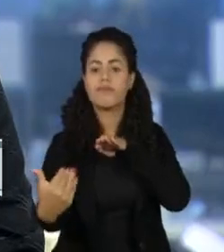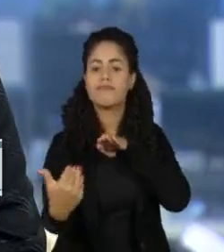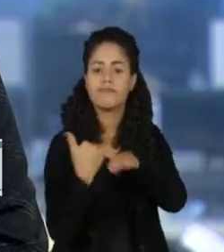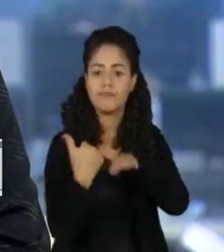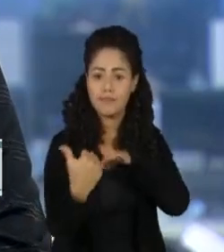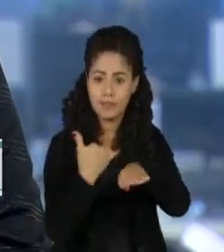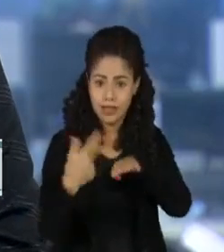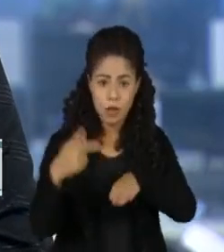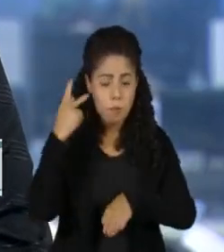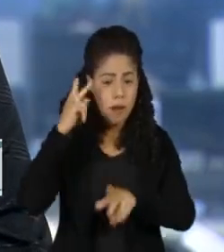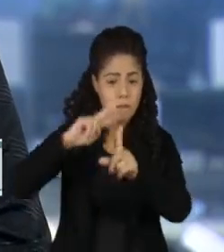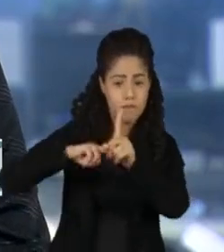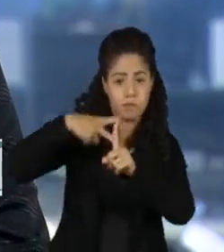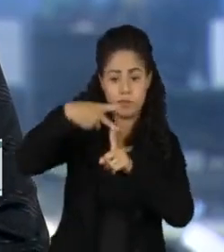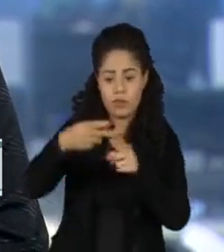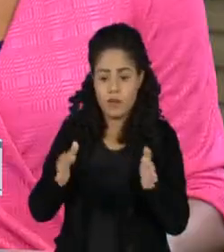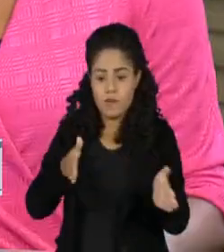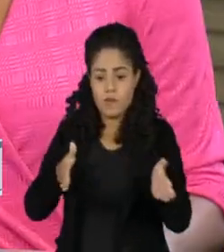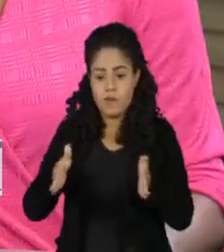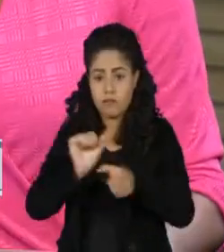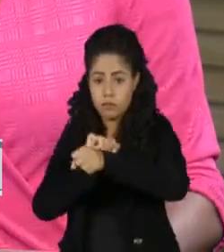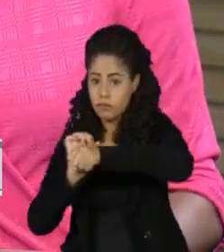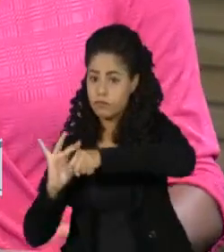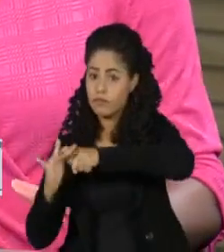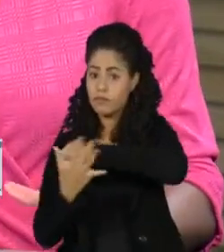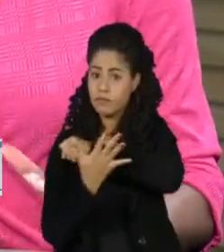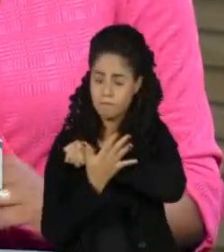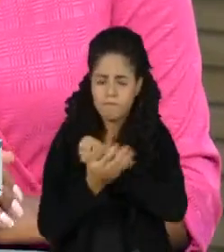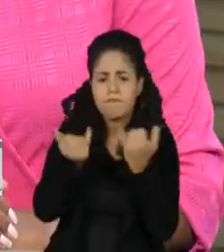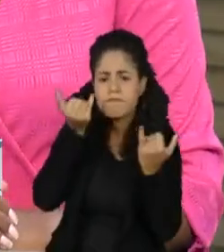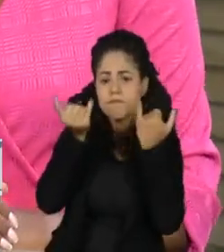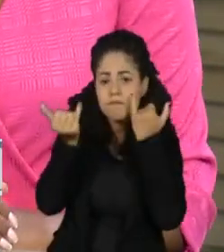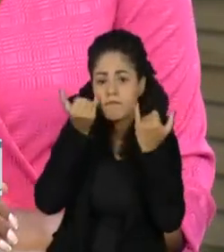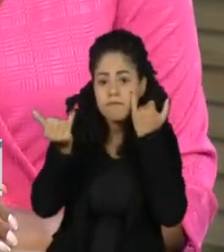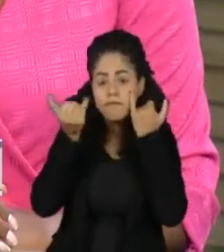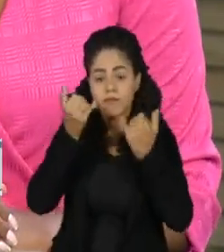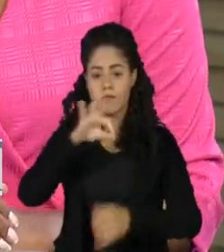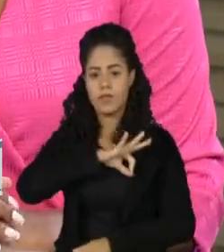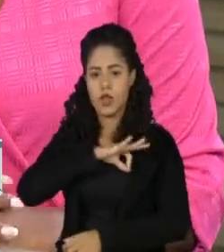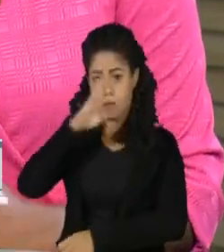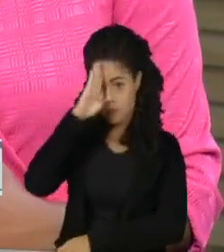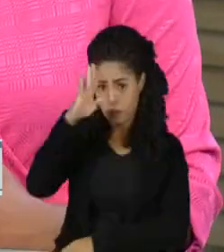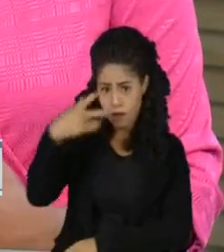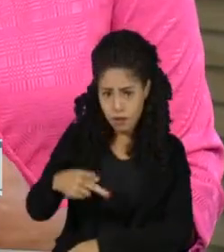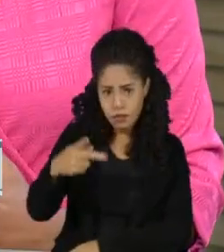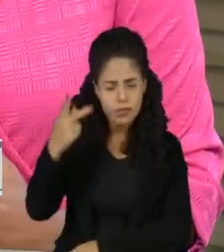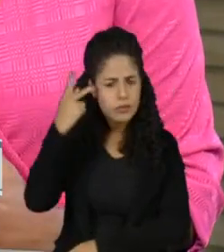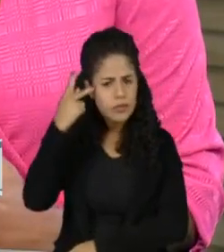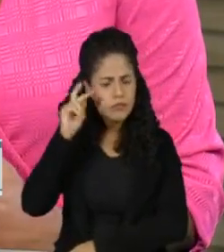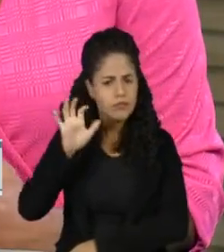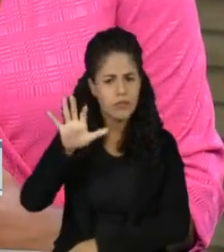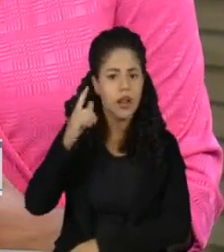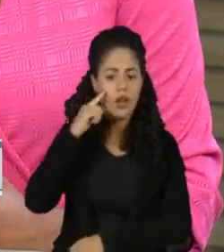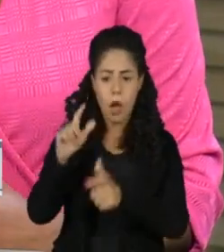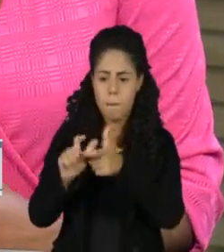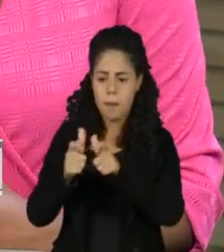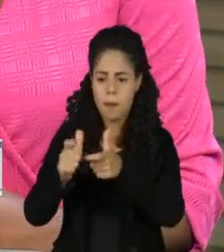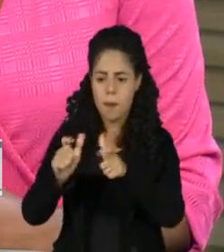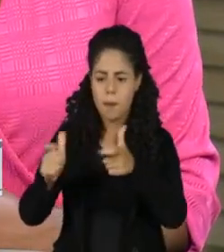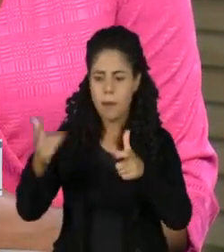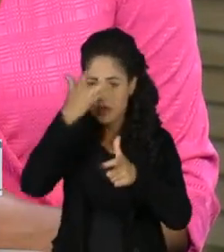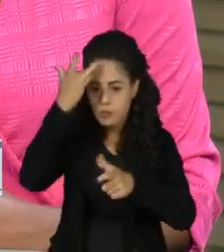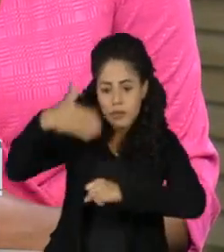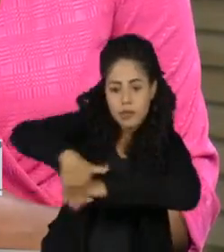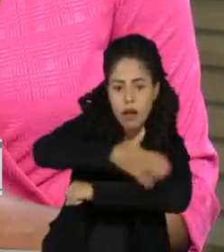Paulo, dobraram durante a pandemia. Segundo o relatório da Polícia Militar do Estado, o crescimento da população em situação